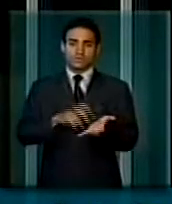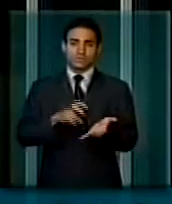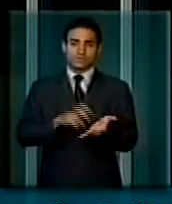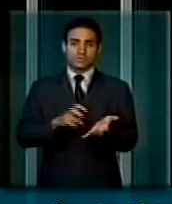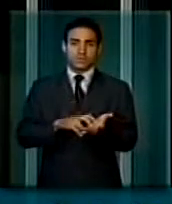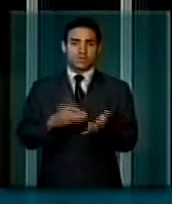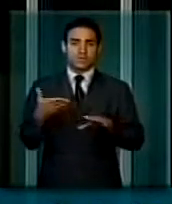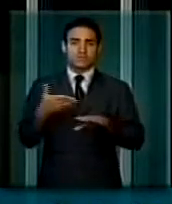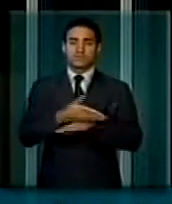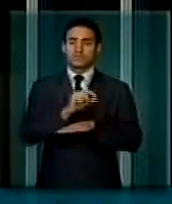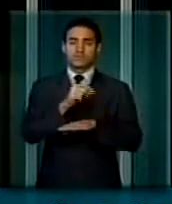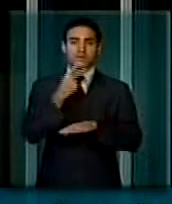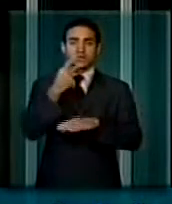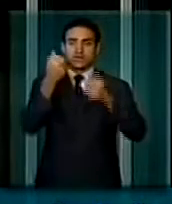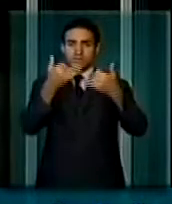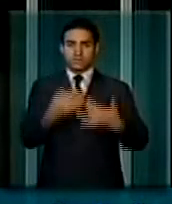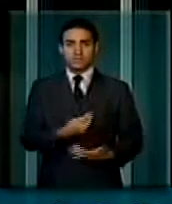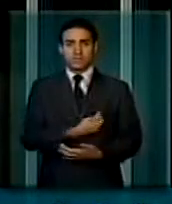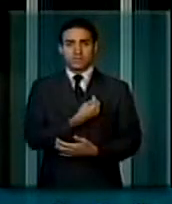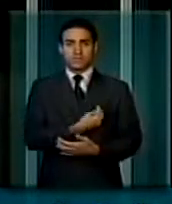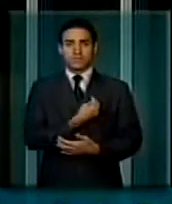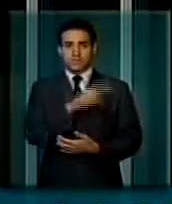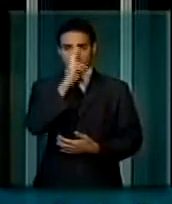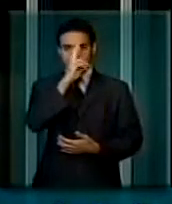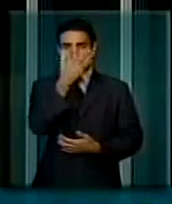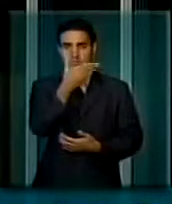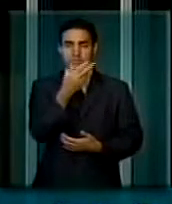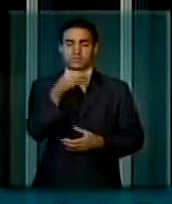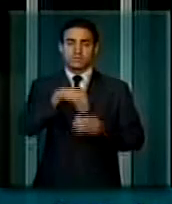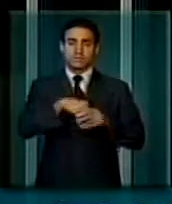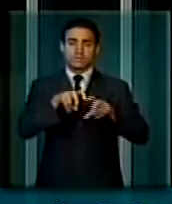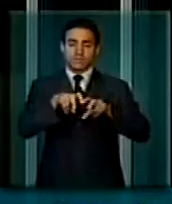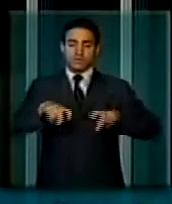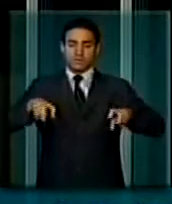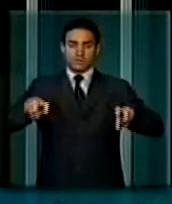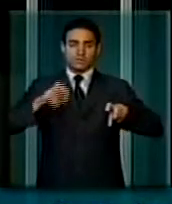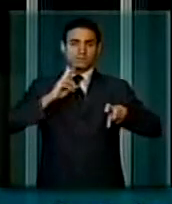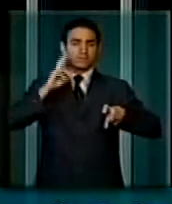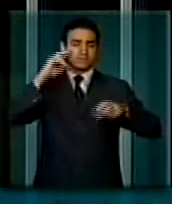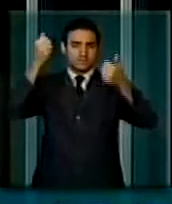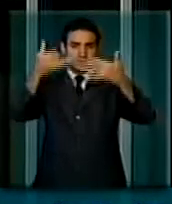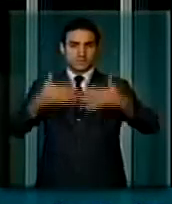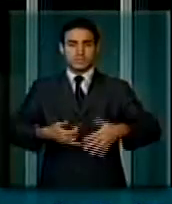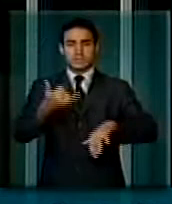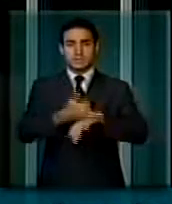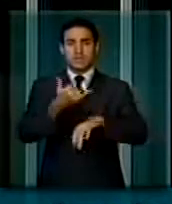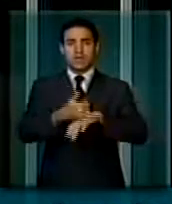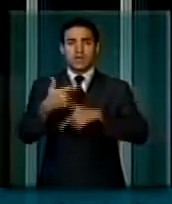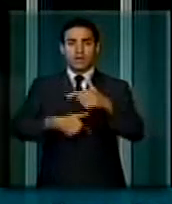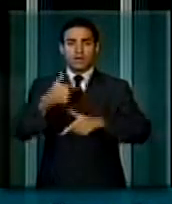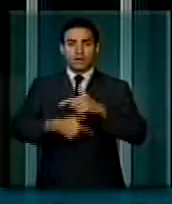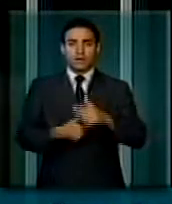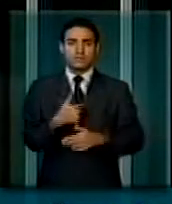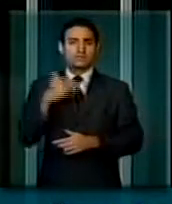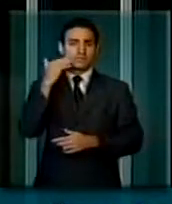é a presença de V. Exª na mesa dirigindo os trabalhos. Sei